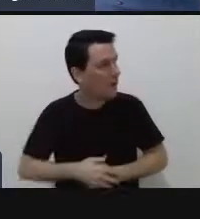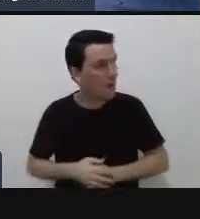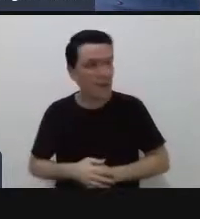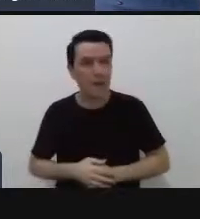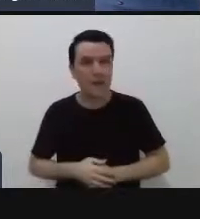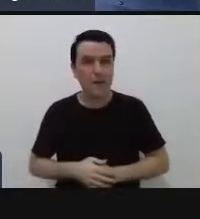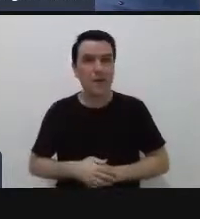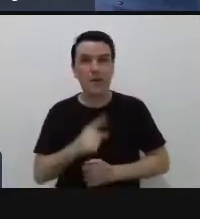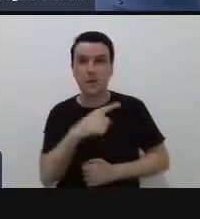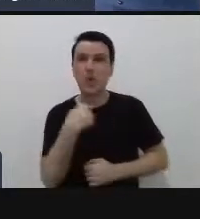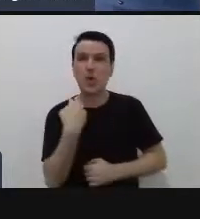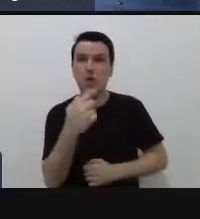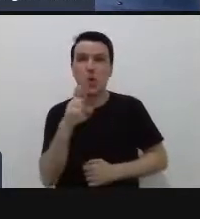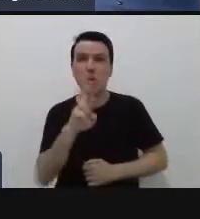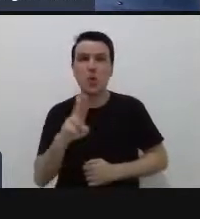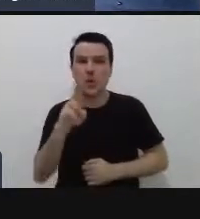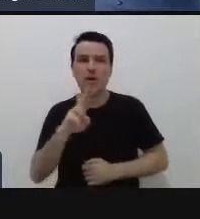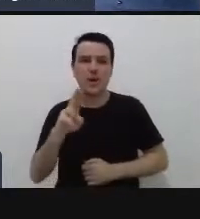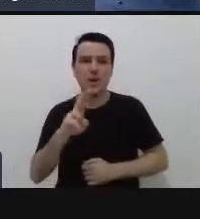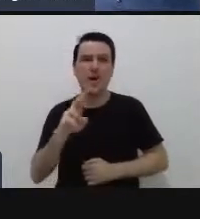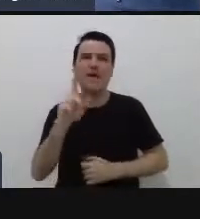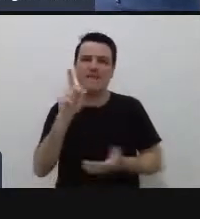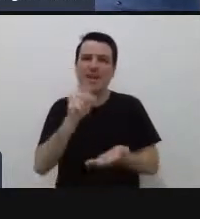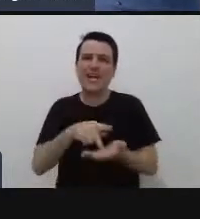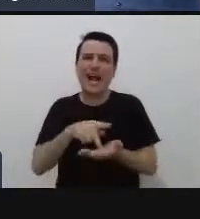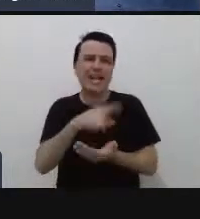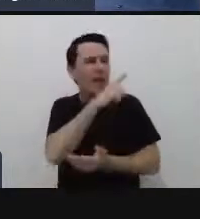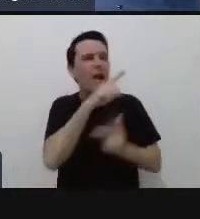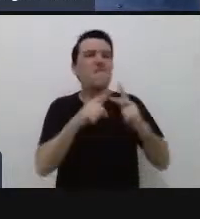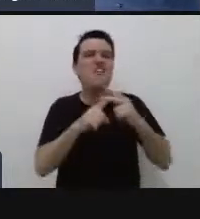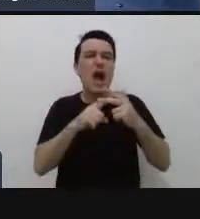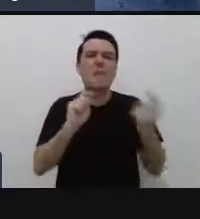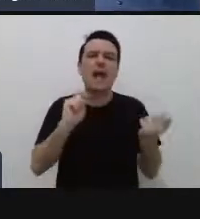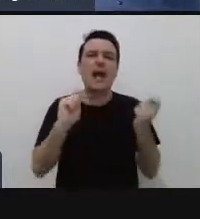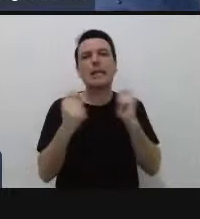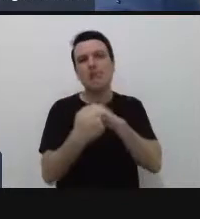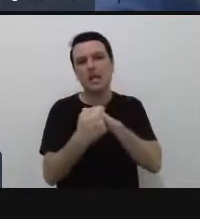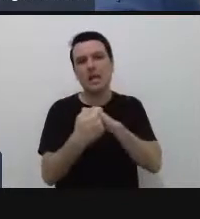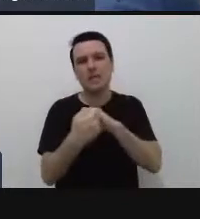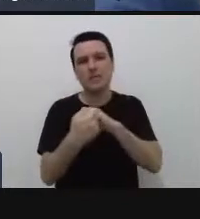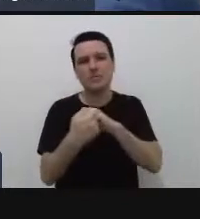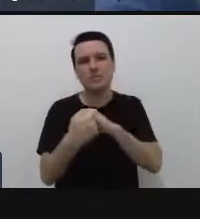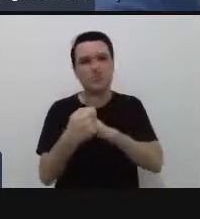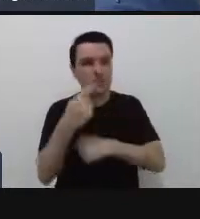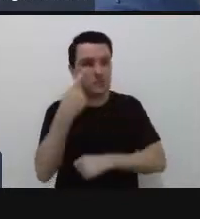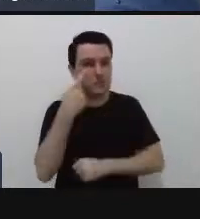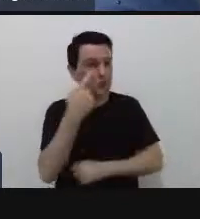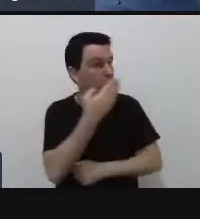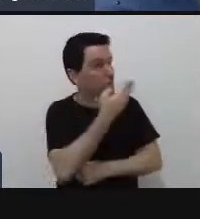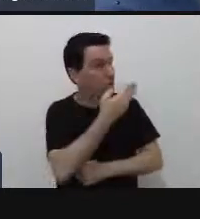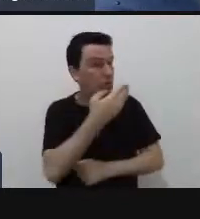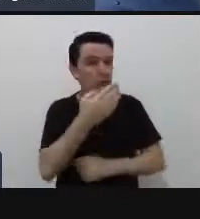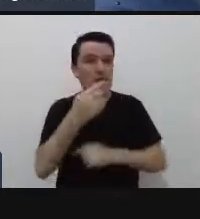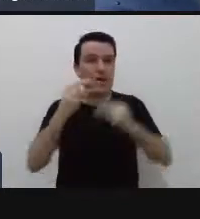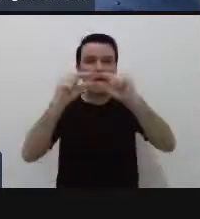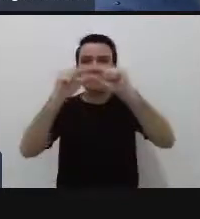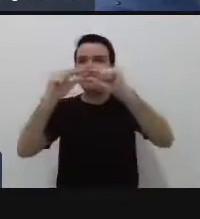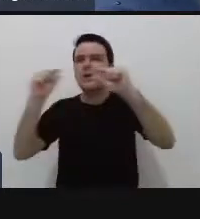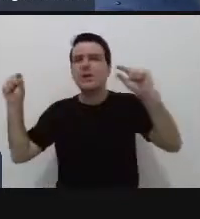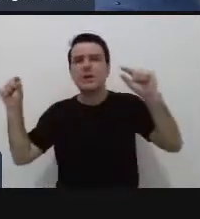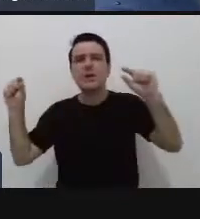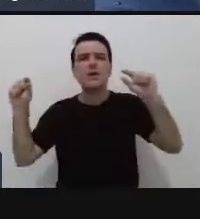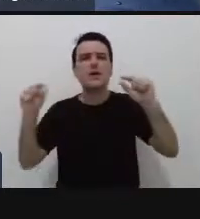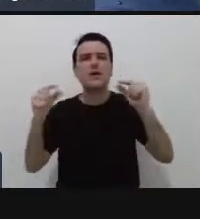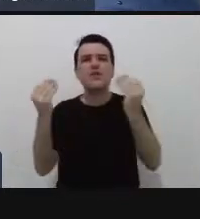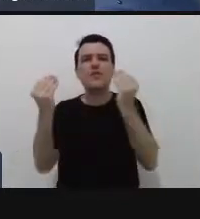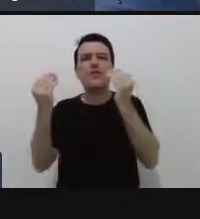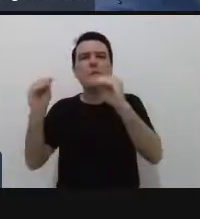usando uma ferramenta na verdade está adaptando uma ferramenta para essa finalidade aqui e vão completar com a frase e